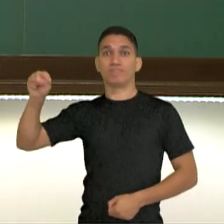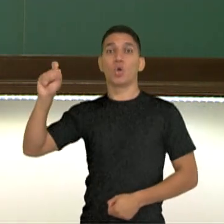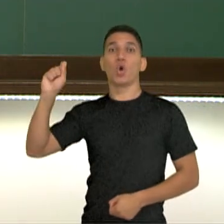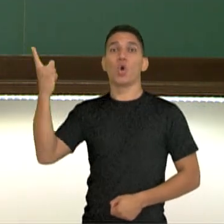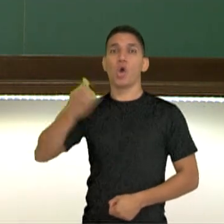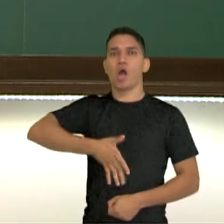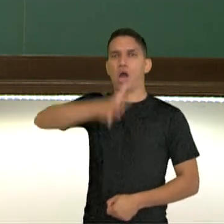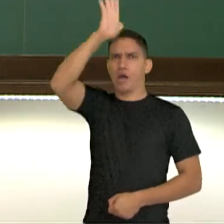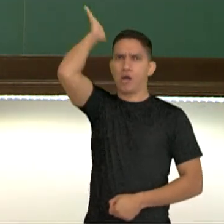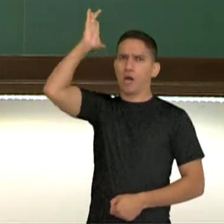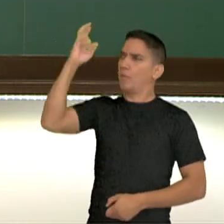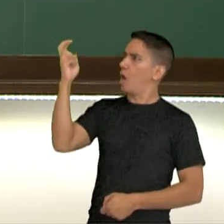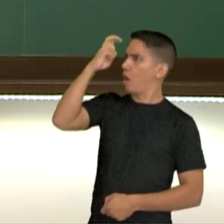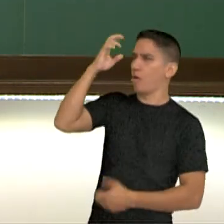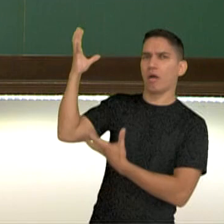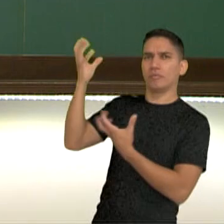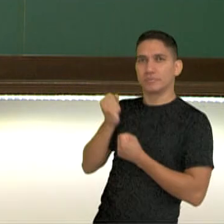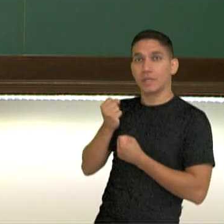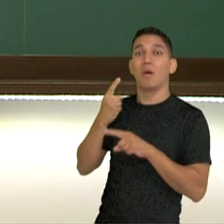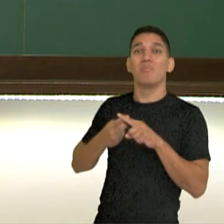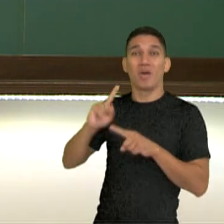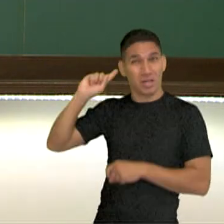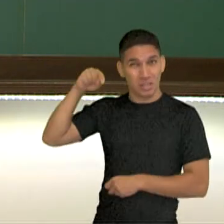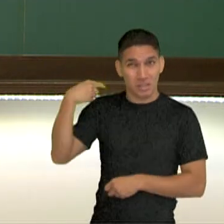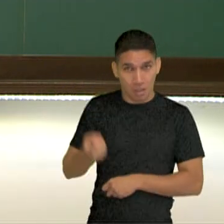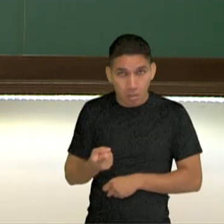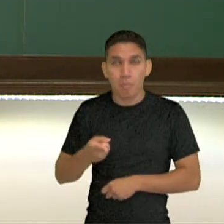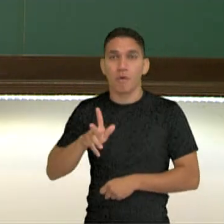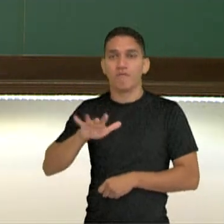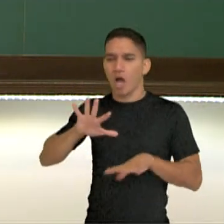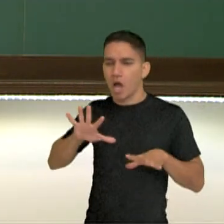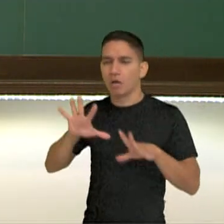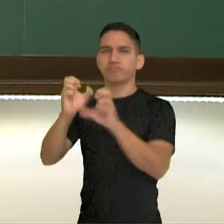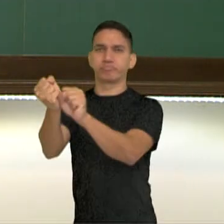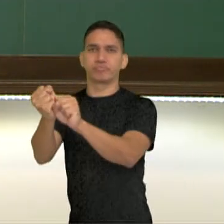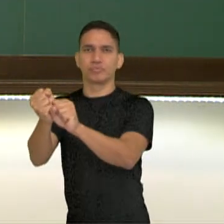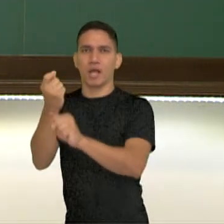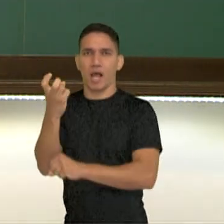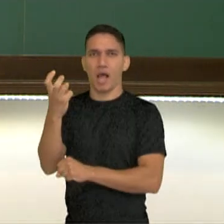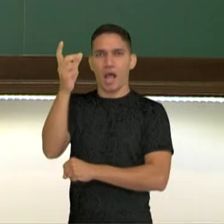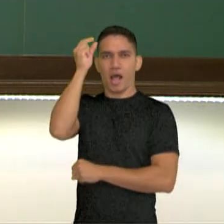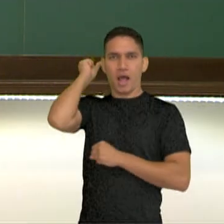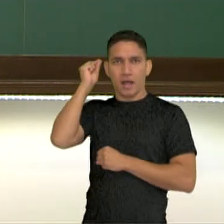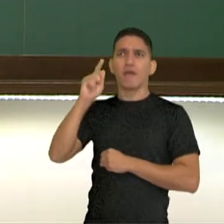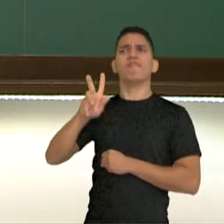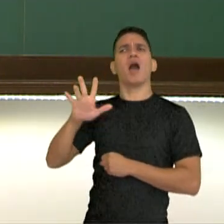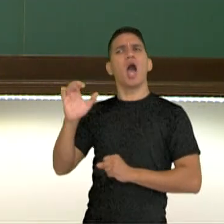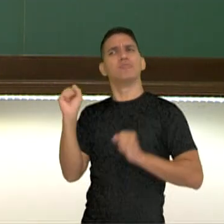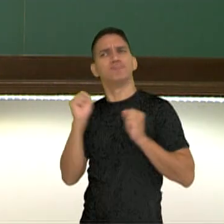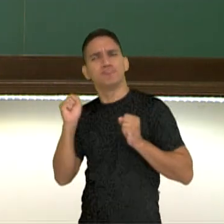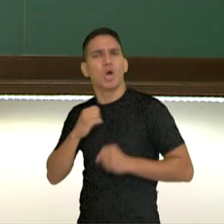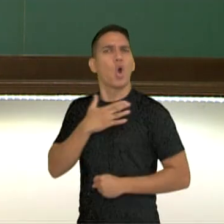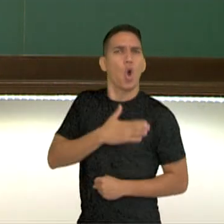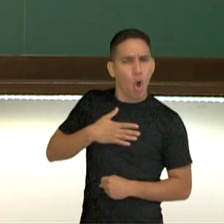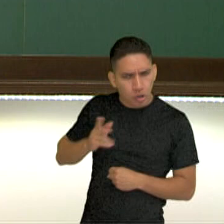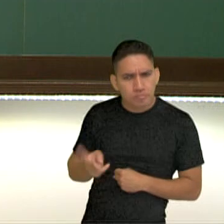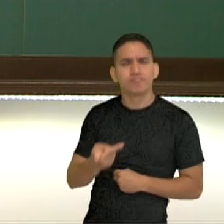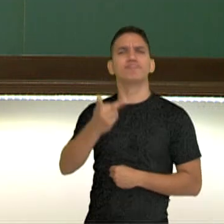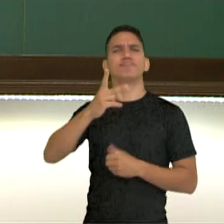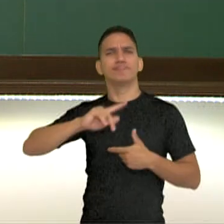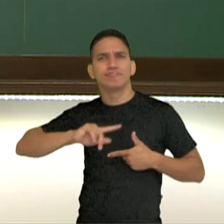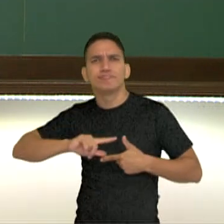apesar de conquistar a Grécia no período posterior, vai adorar a cultura grega e vai adotar grandes